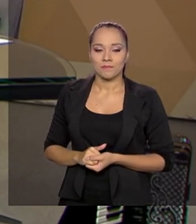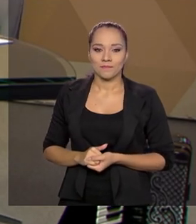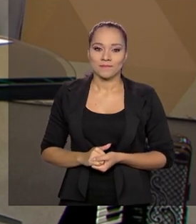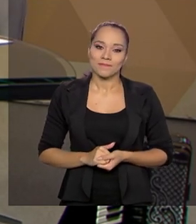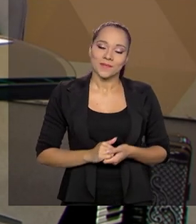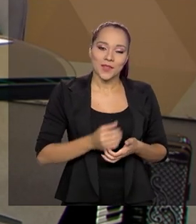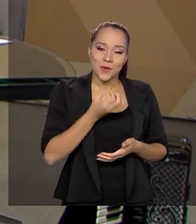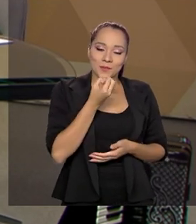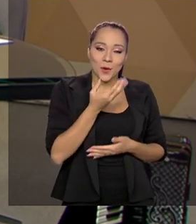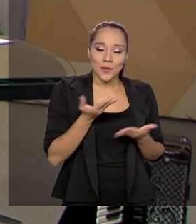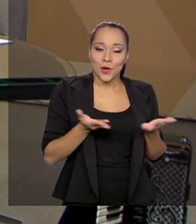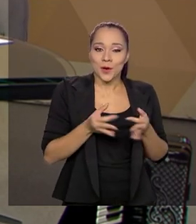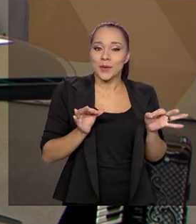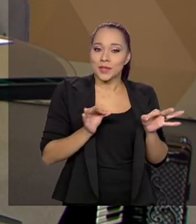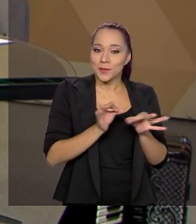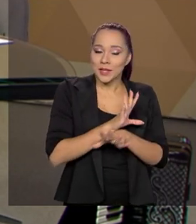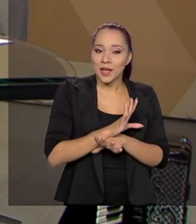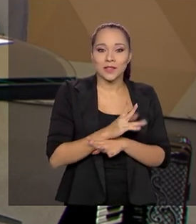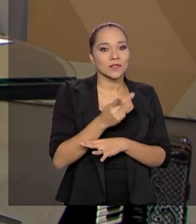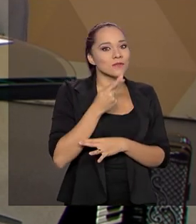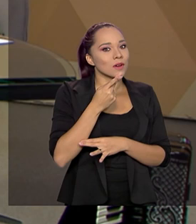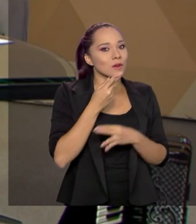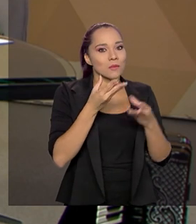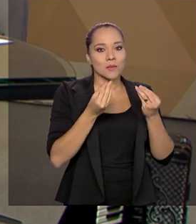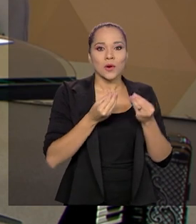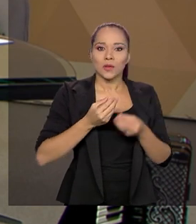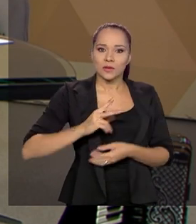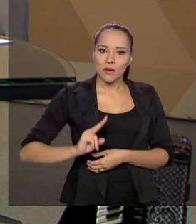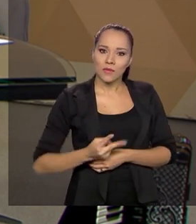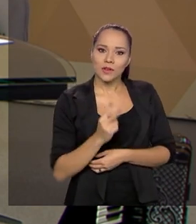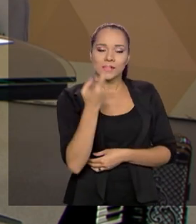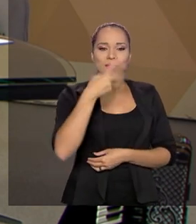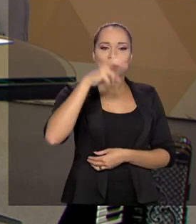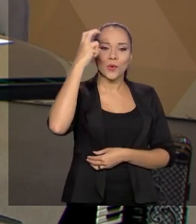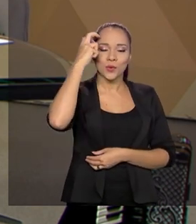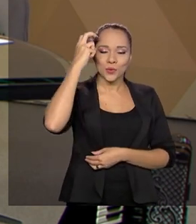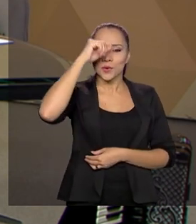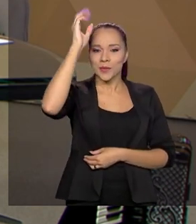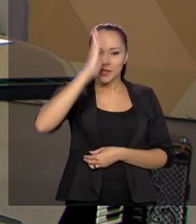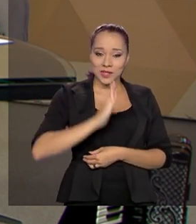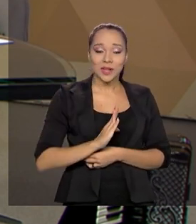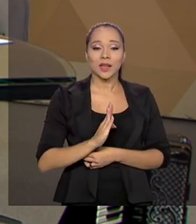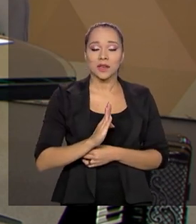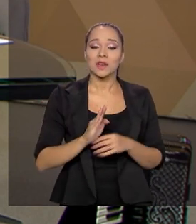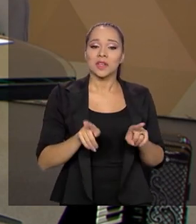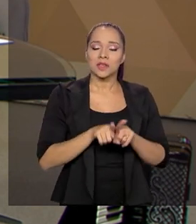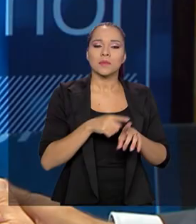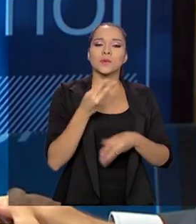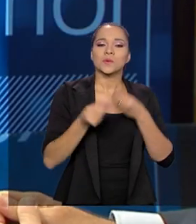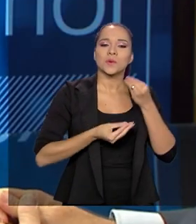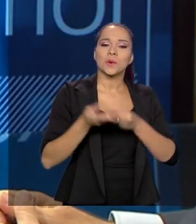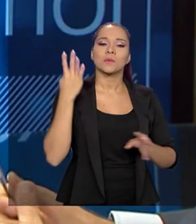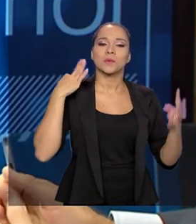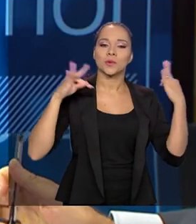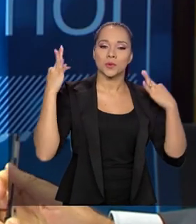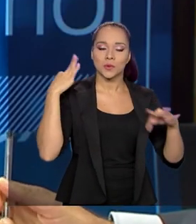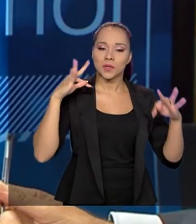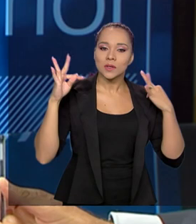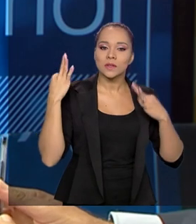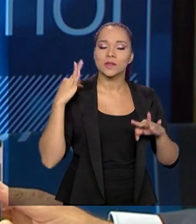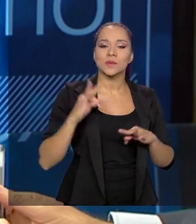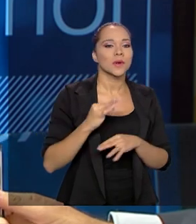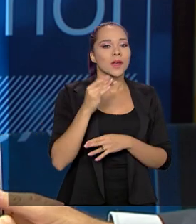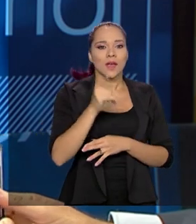para terminar, a gente falou muito aqui da valorização da cultura brasileira, dessa questão de como o turismo está